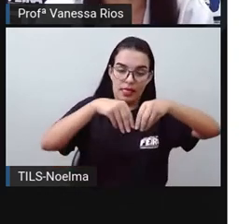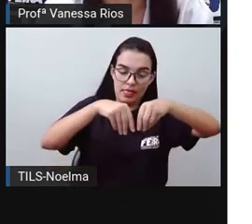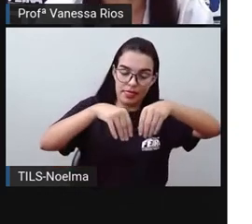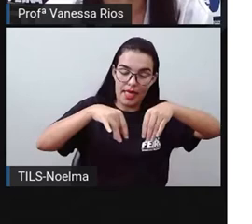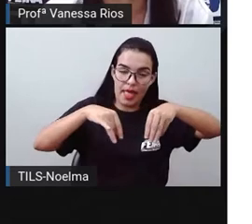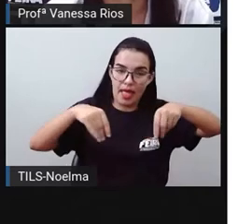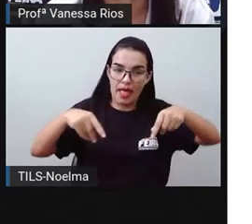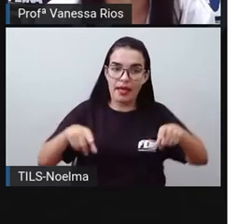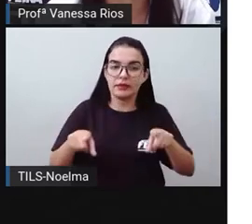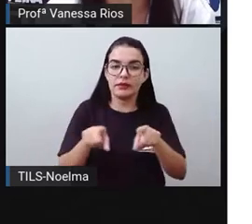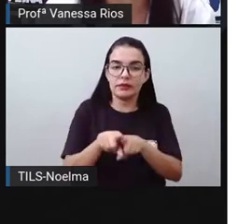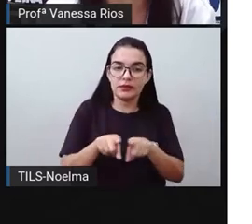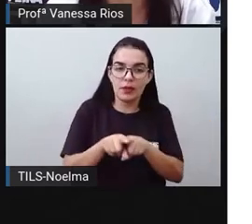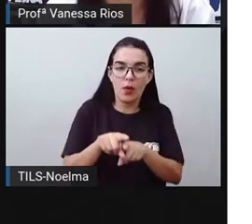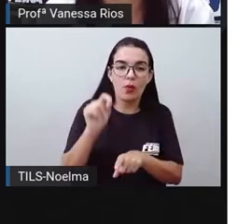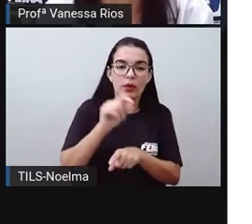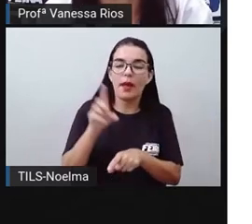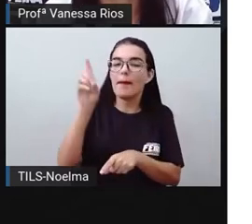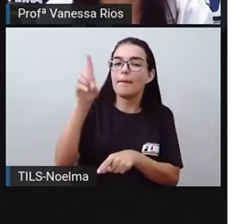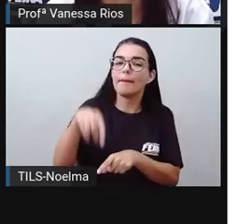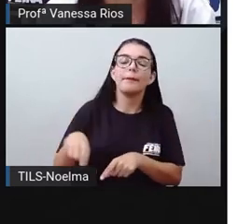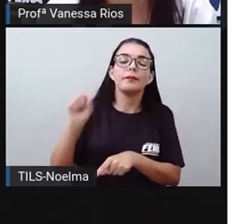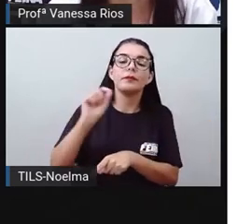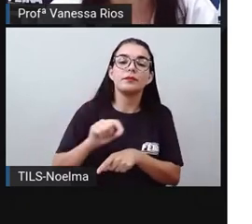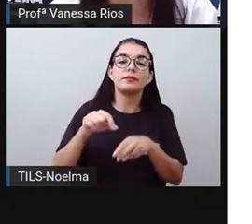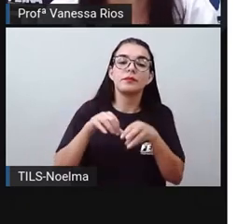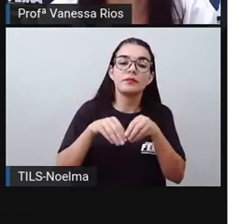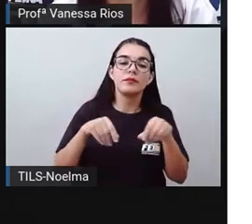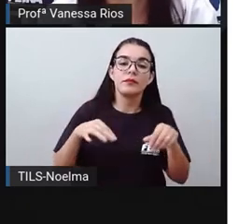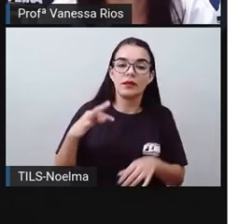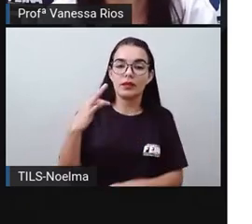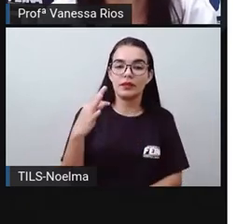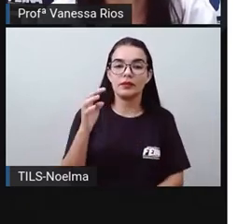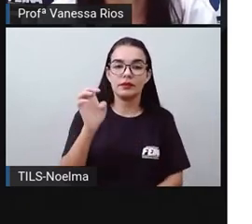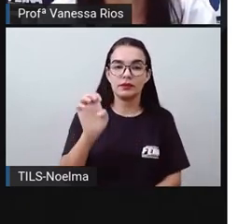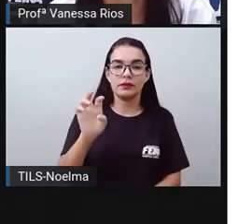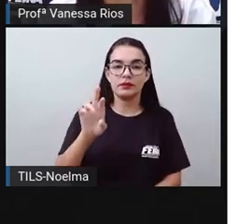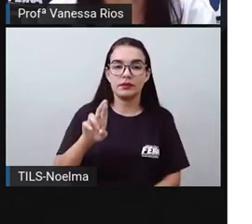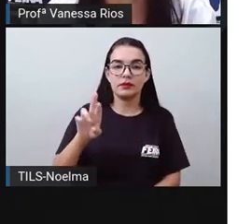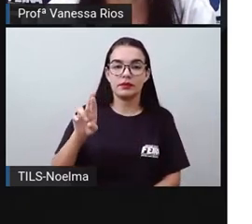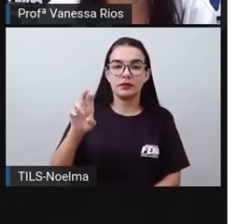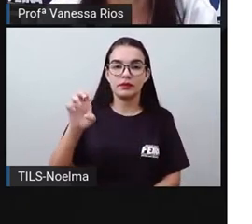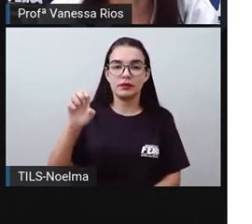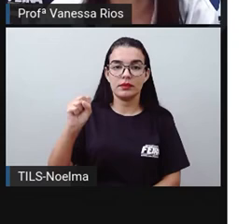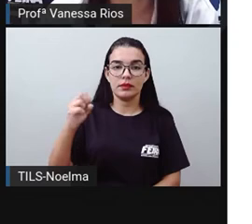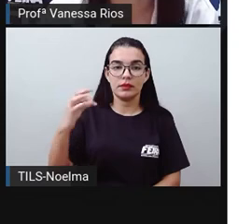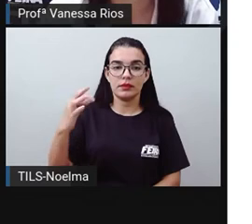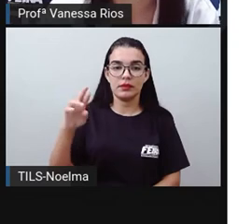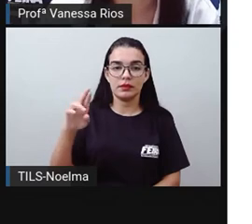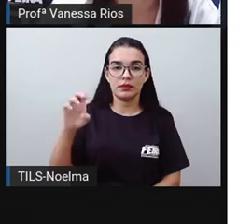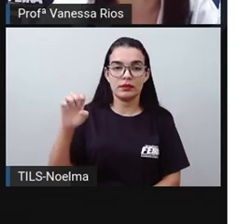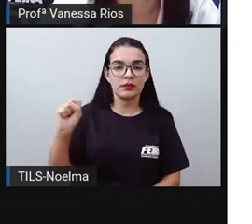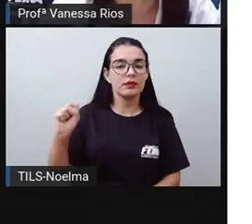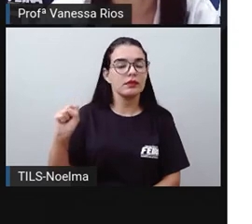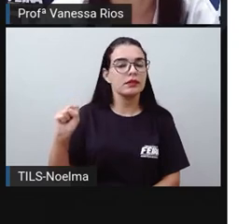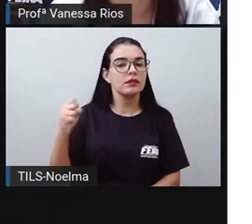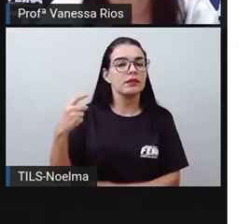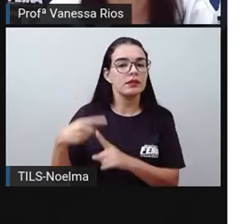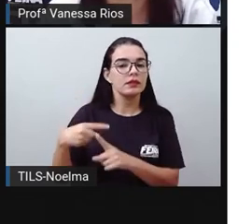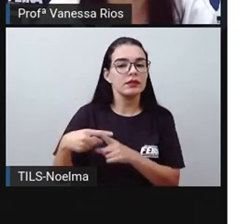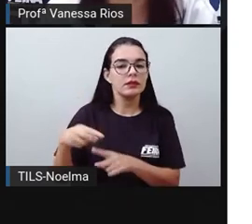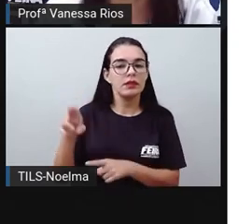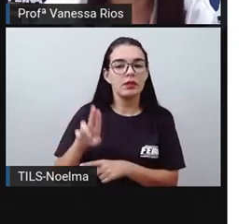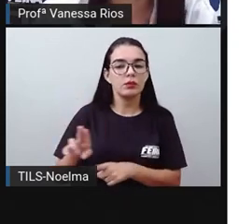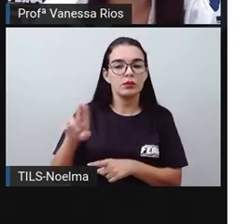próprio nome, né? A gente já identifica que são os meios de transporte utilizados no chão e, principalmente, nos